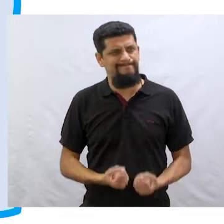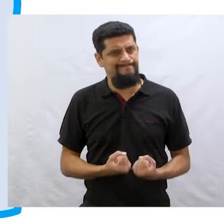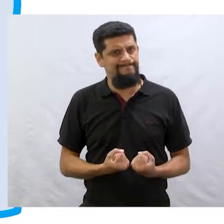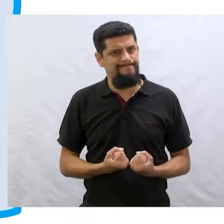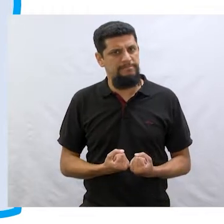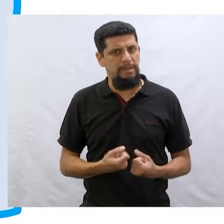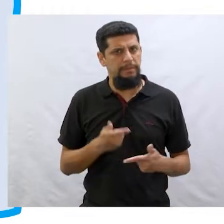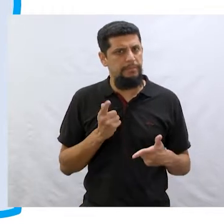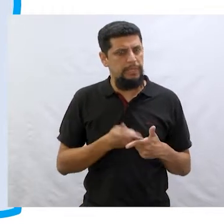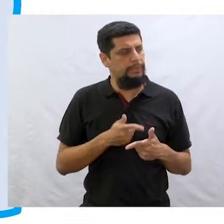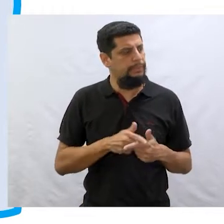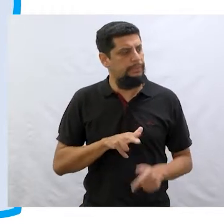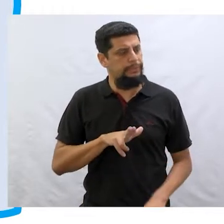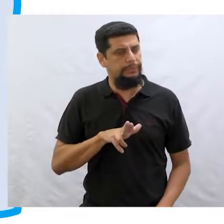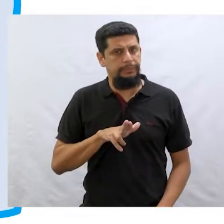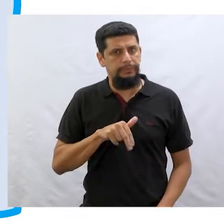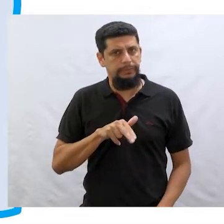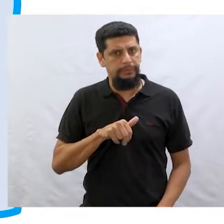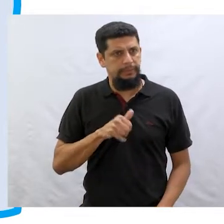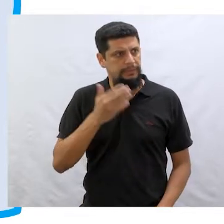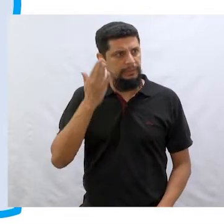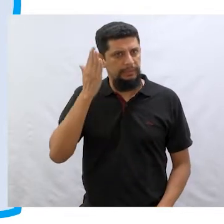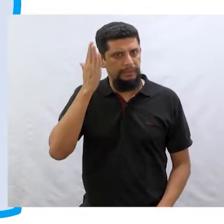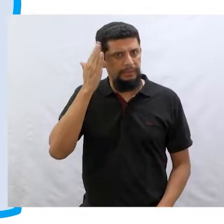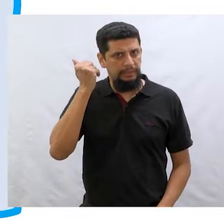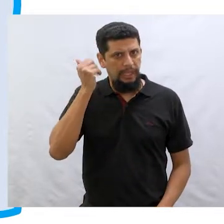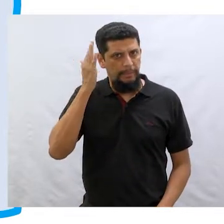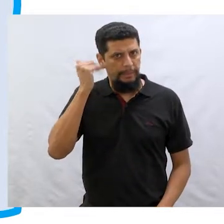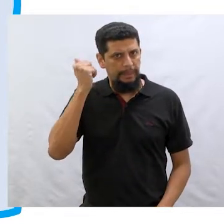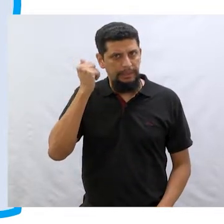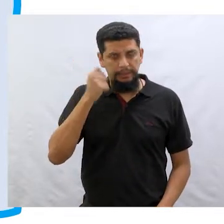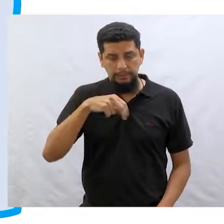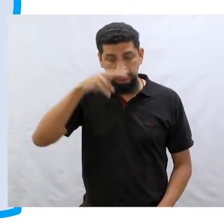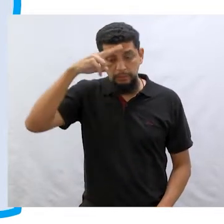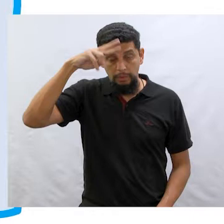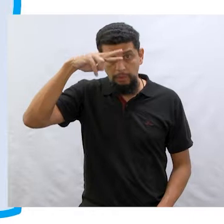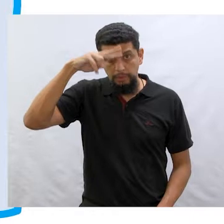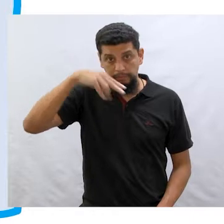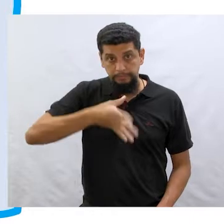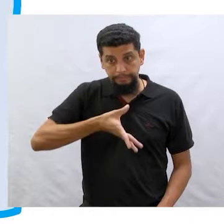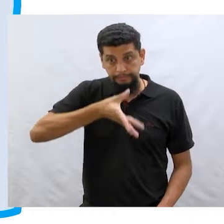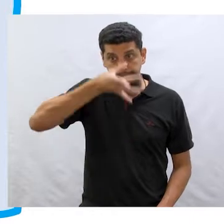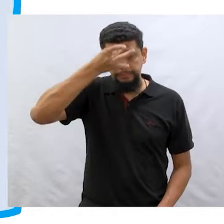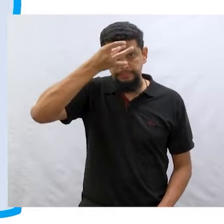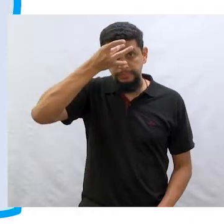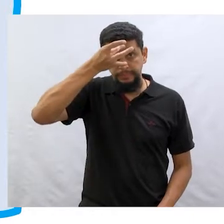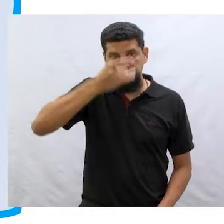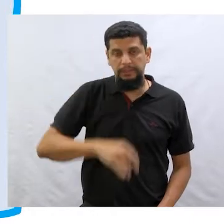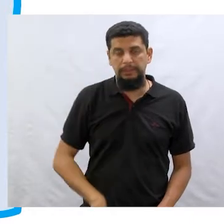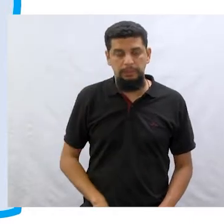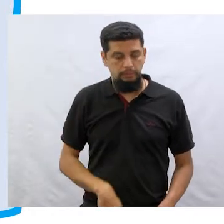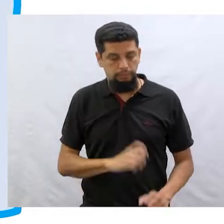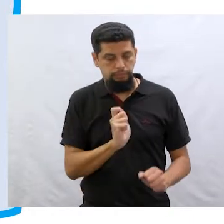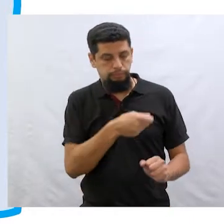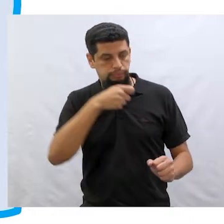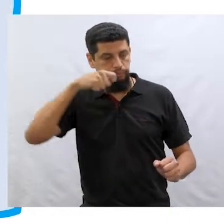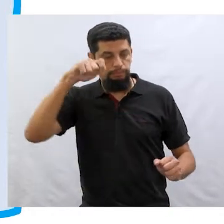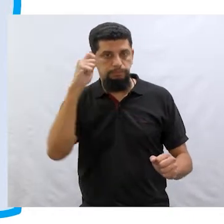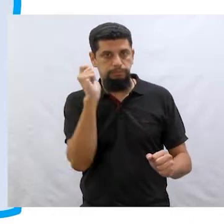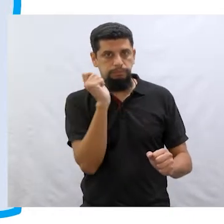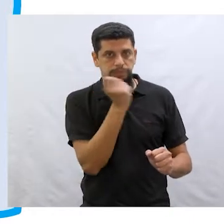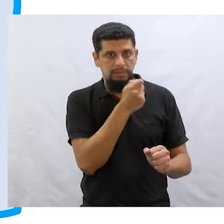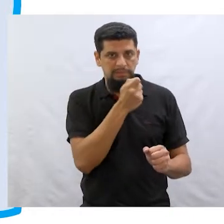nariz. Porque nunca fui de saber histórias de cor. Negação em contos de fadas.